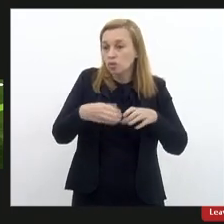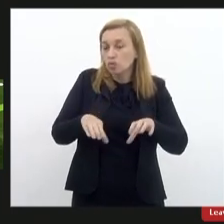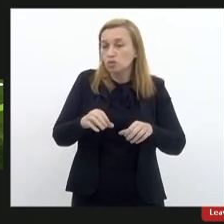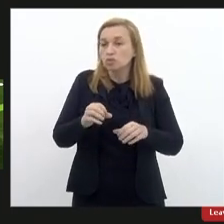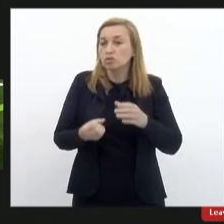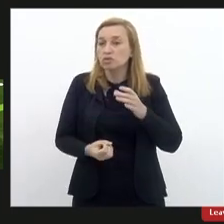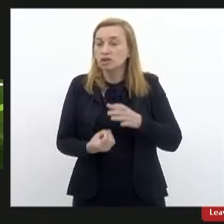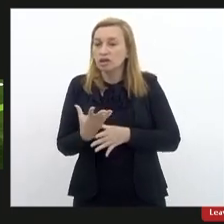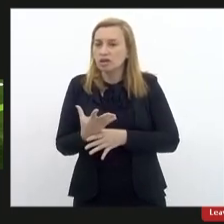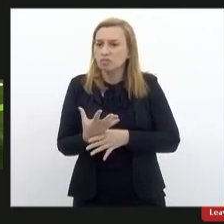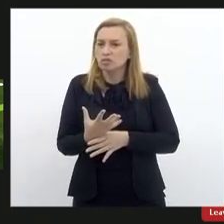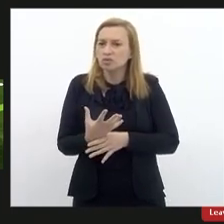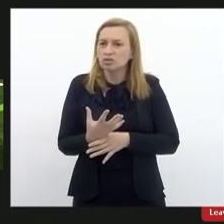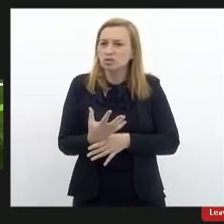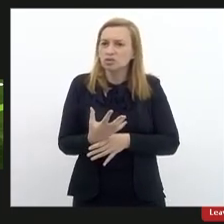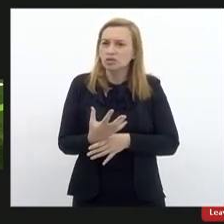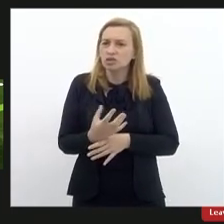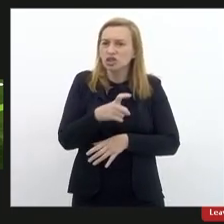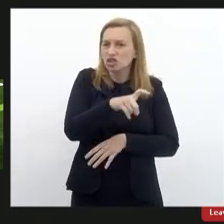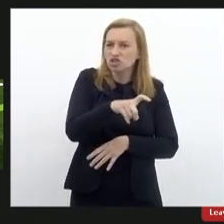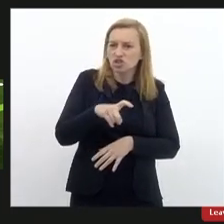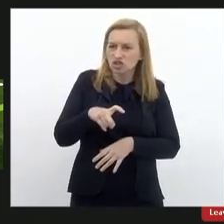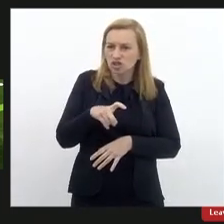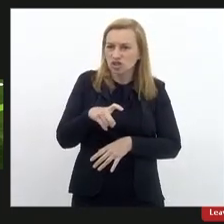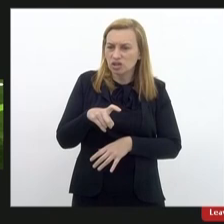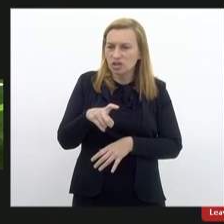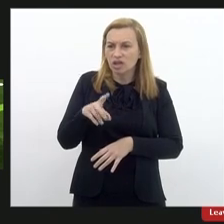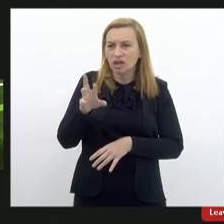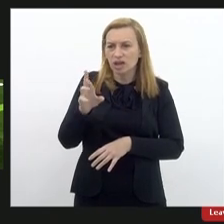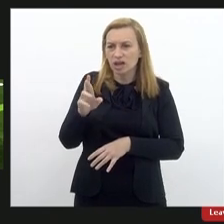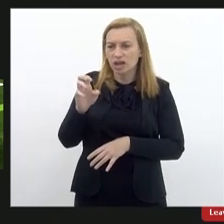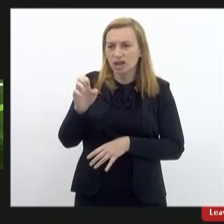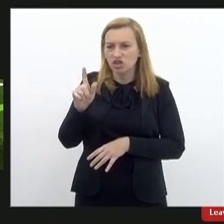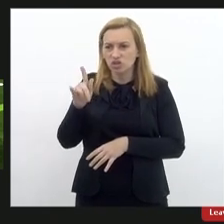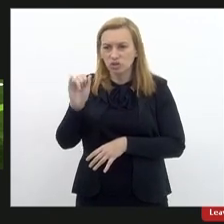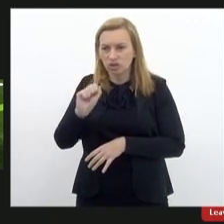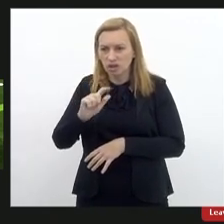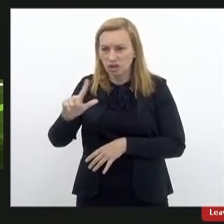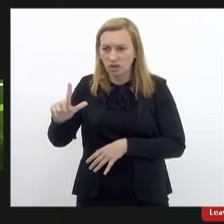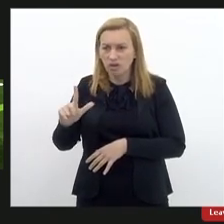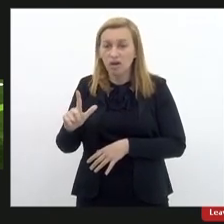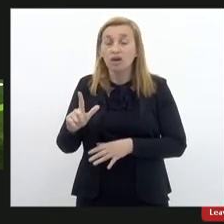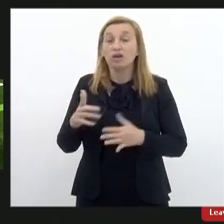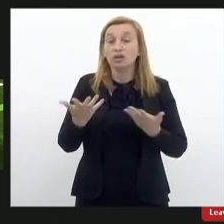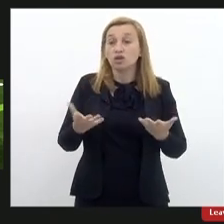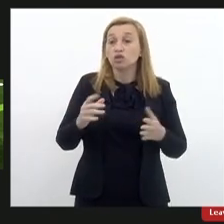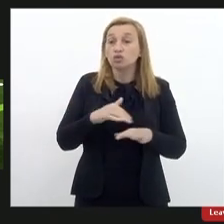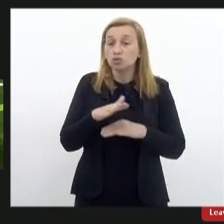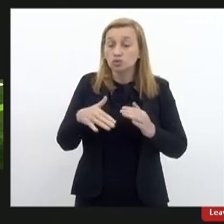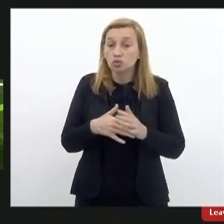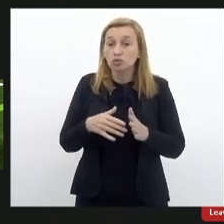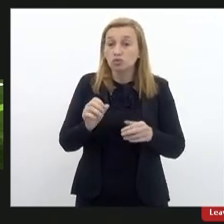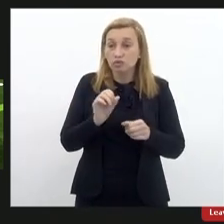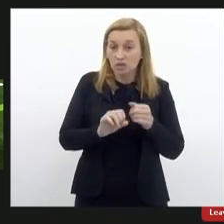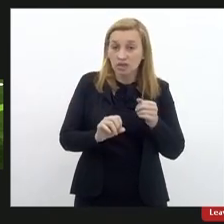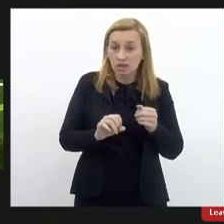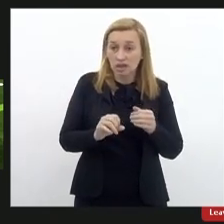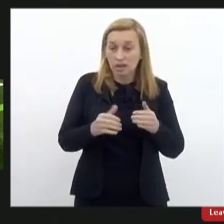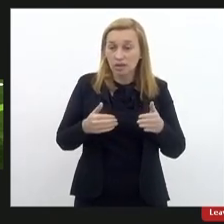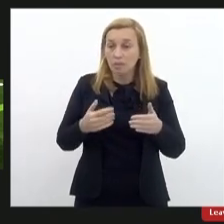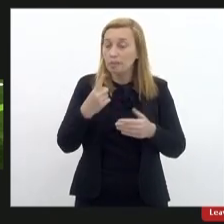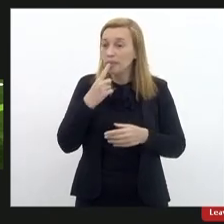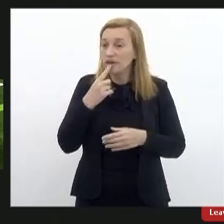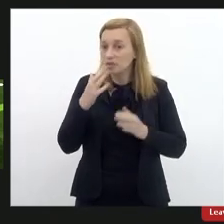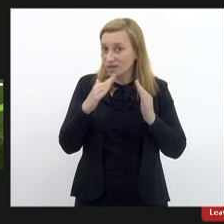o concurso para X regional, então, é claro que todo mundo fez para a proximidade da sua